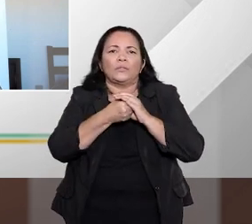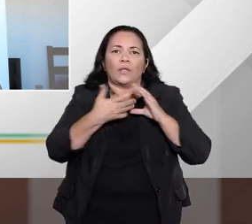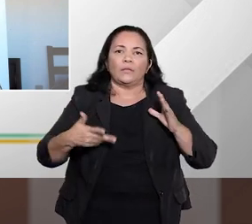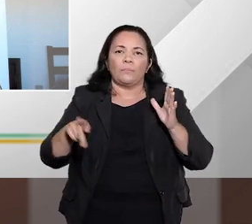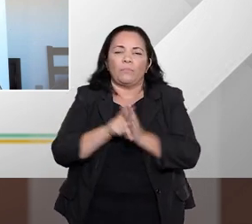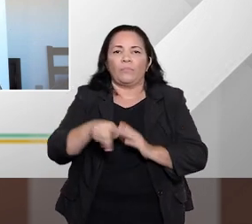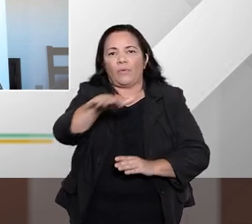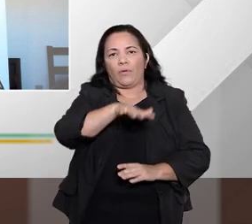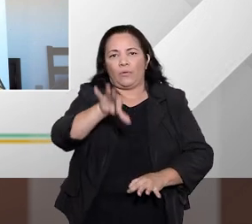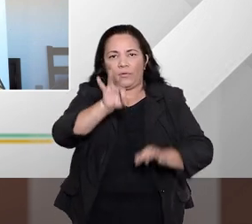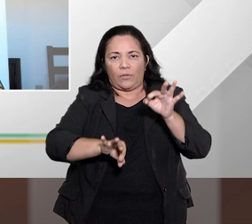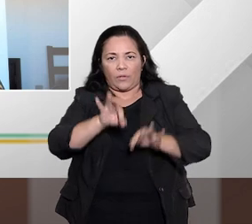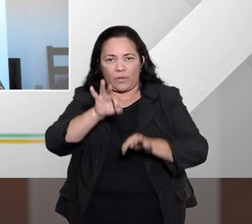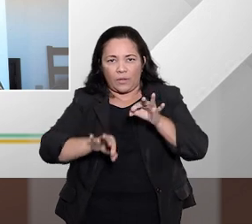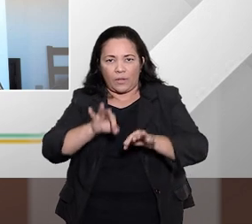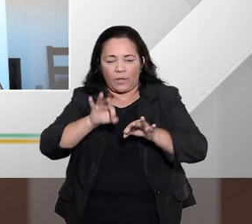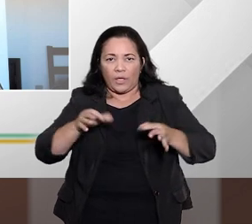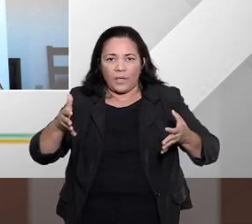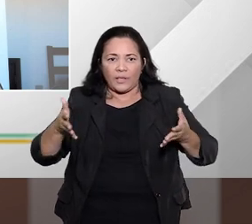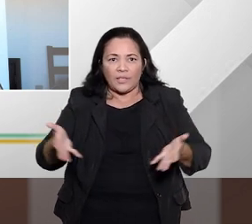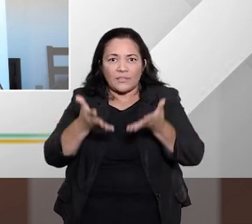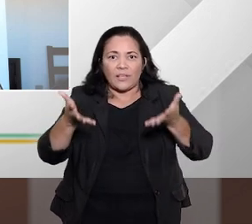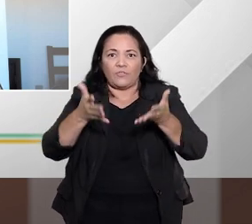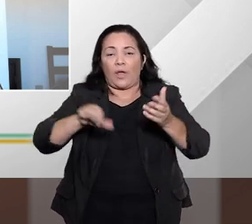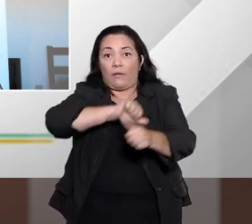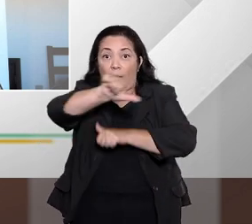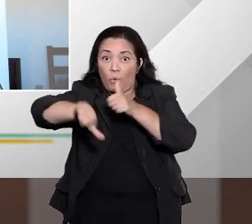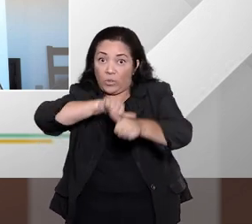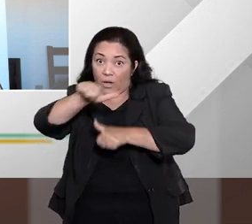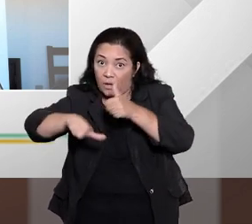motivaram as alterações legislativas.